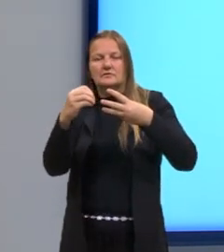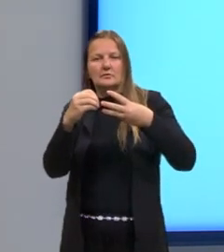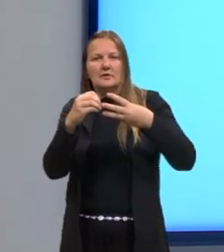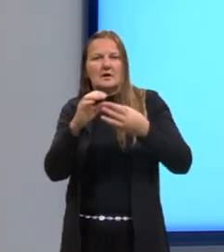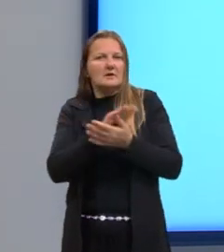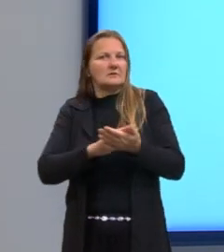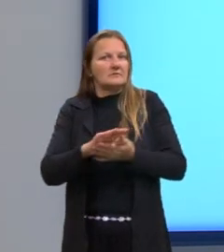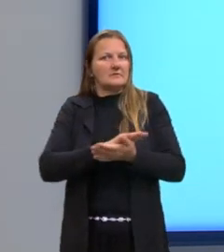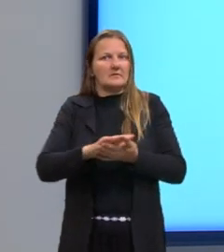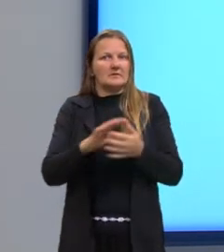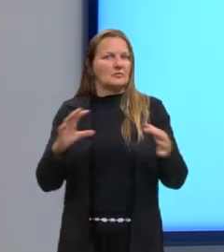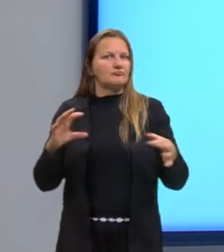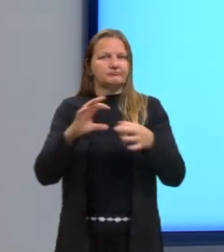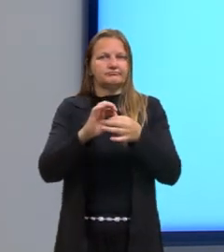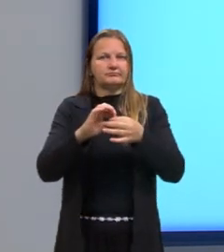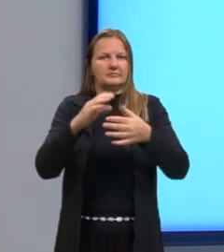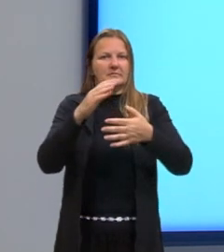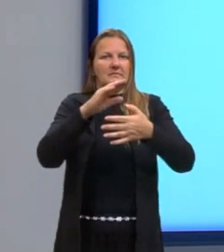associada a isso aí não.